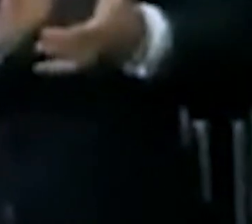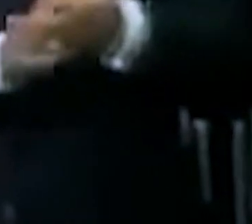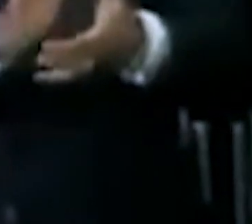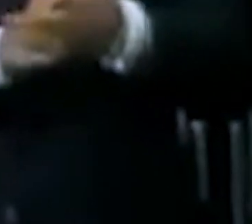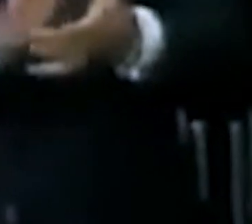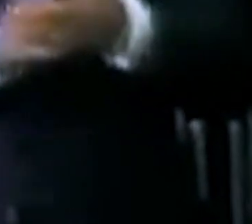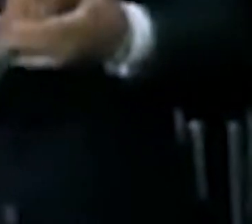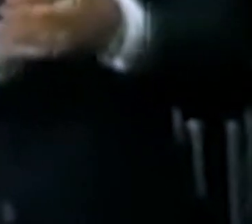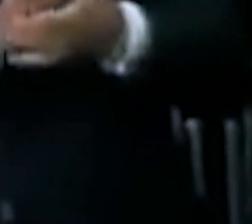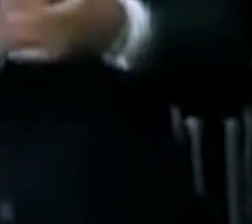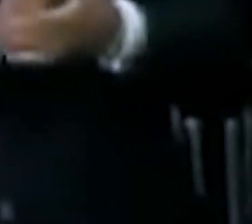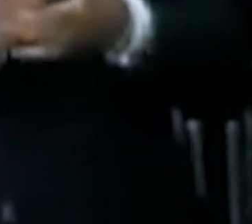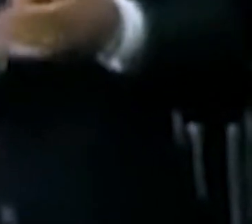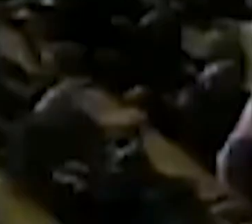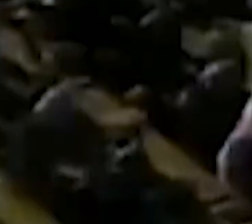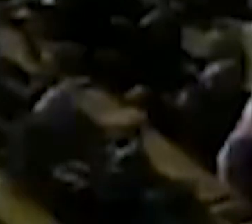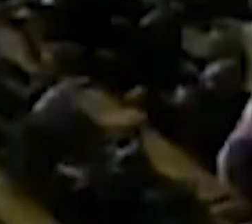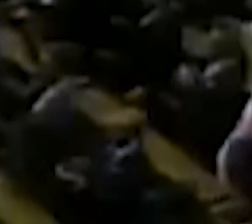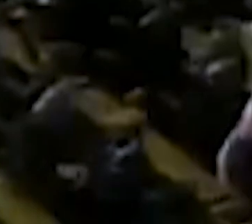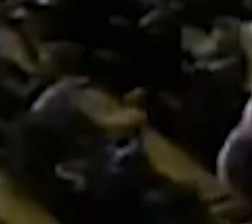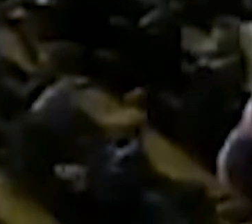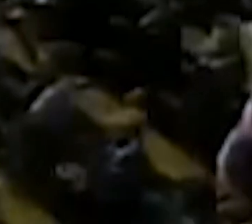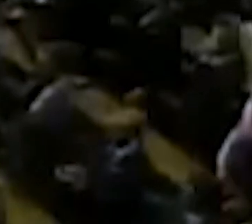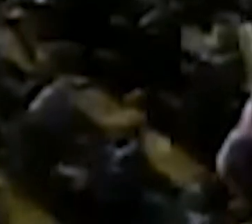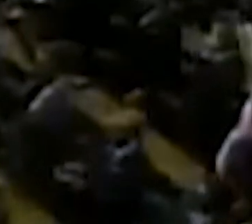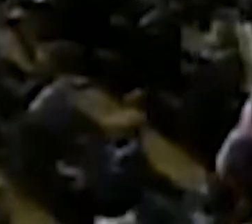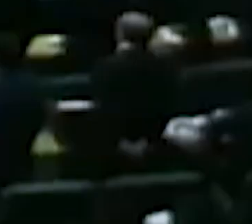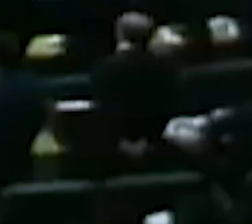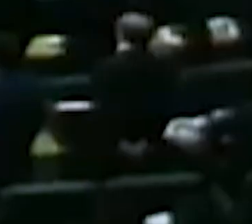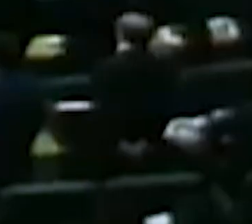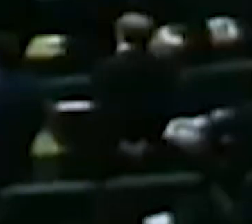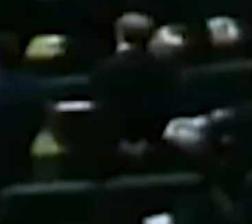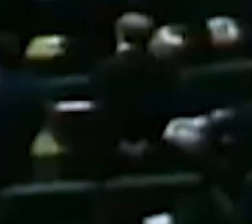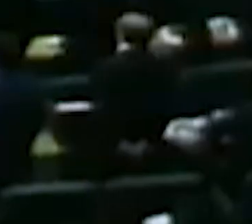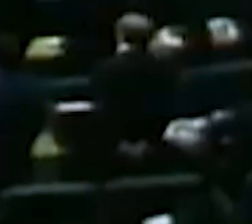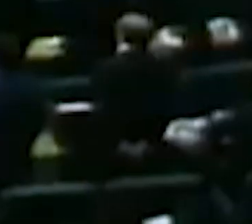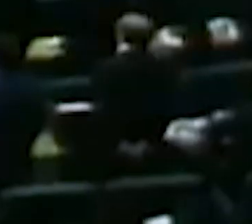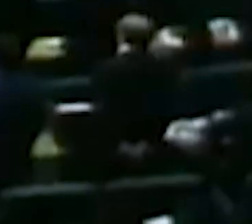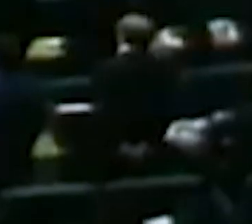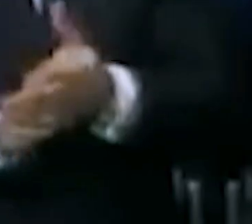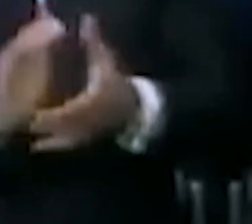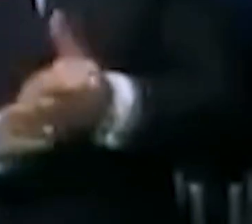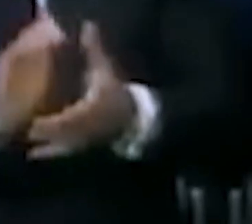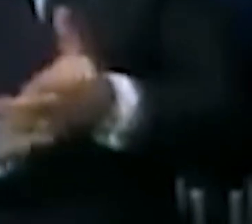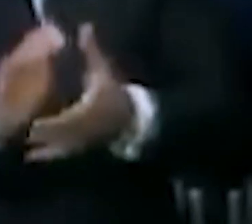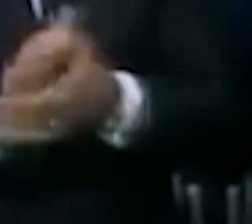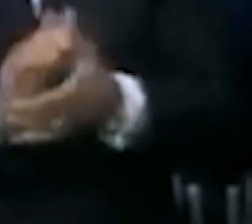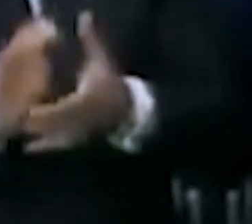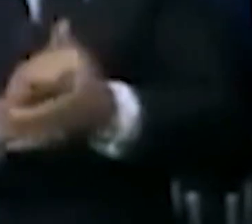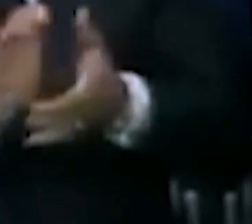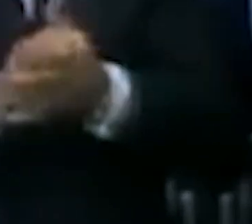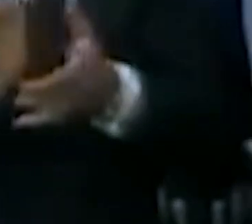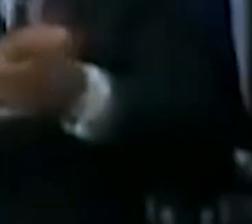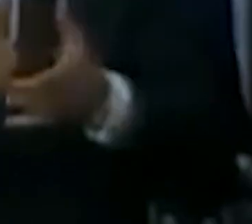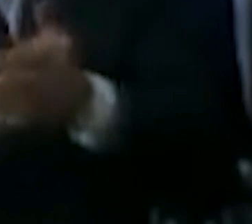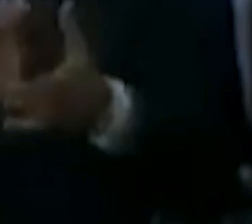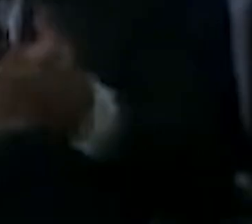da justiça social no Brasil. Que Deus nos ajude que isto se cumpra.